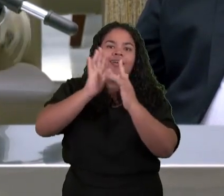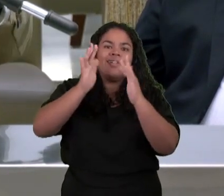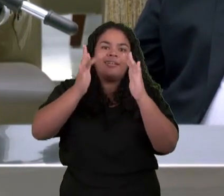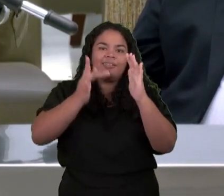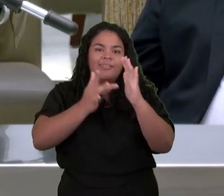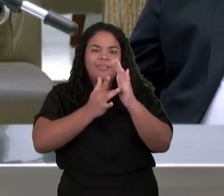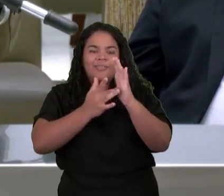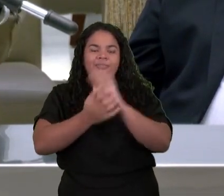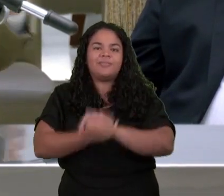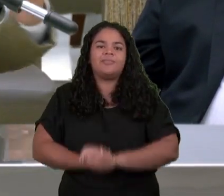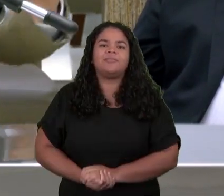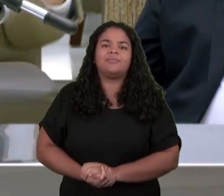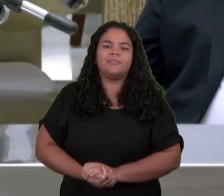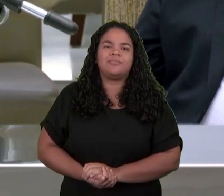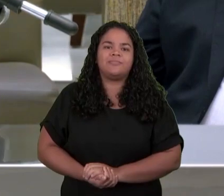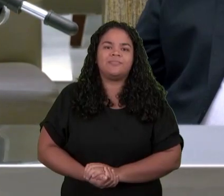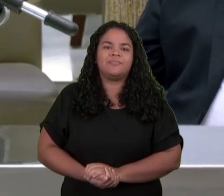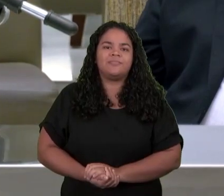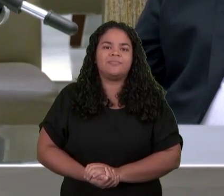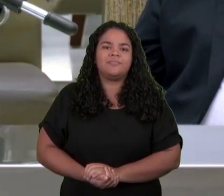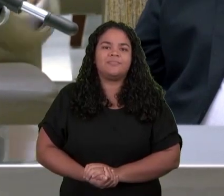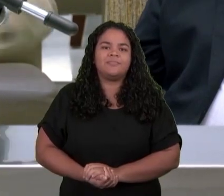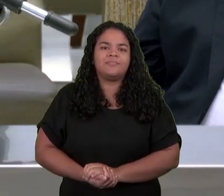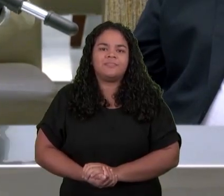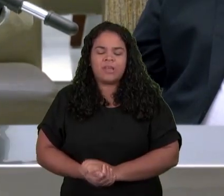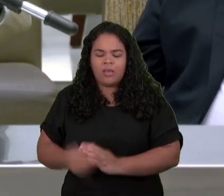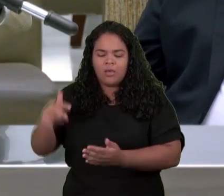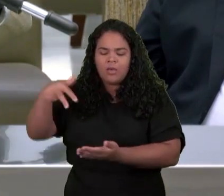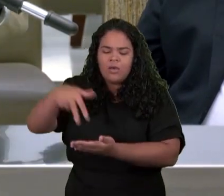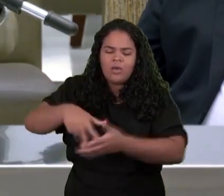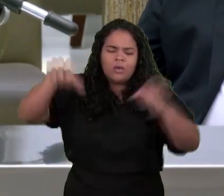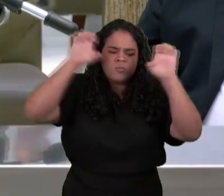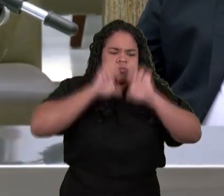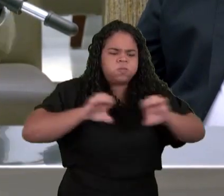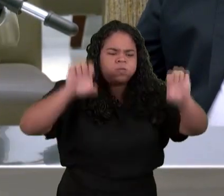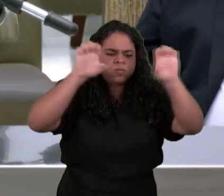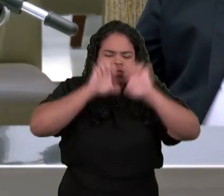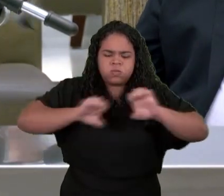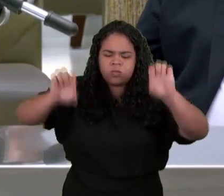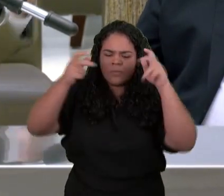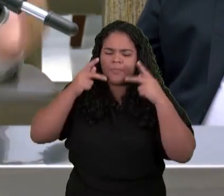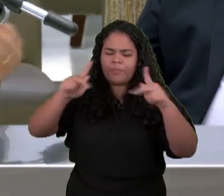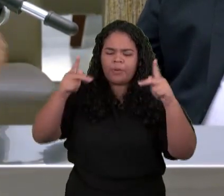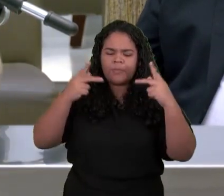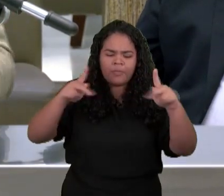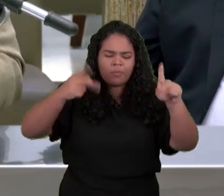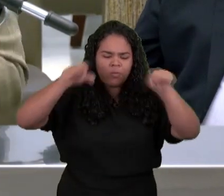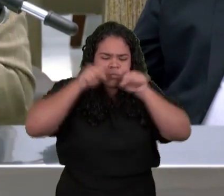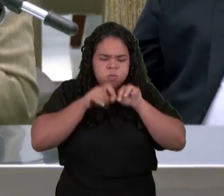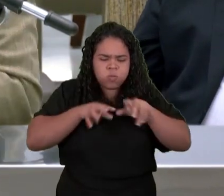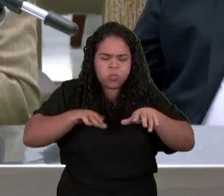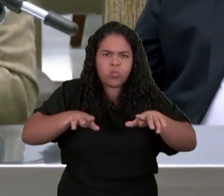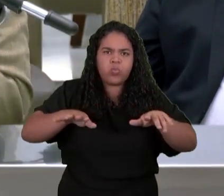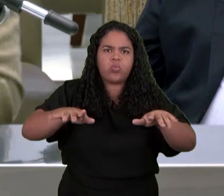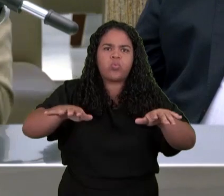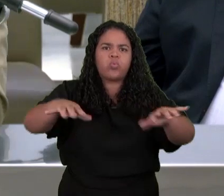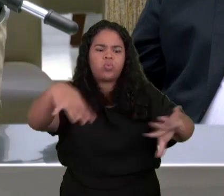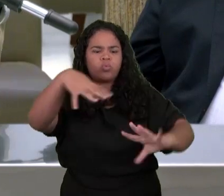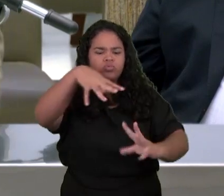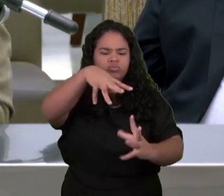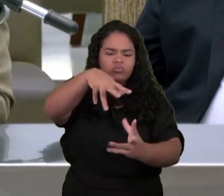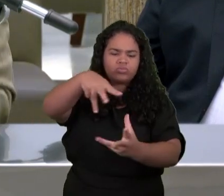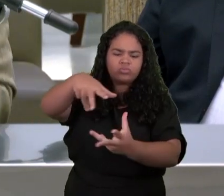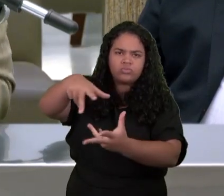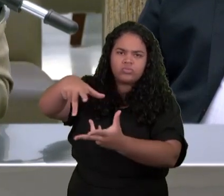faria O evangelho Se expandir De forma Ligeira E rápida E que tornaria As